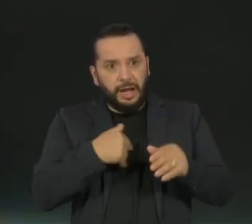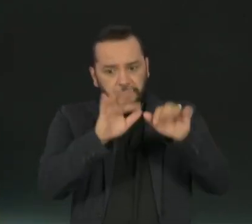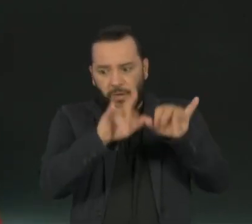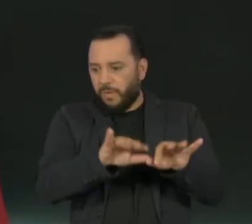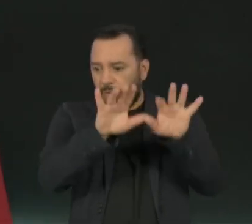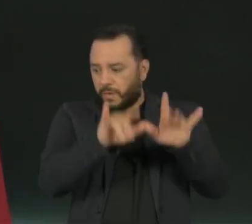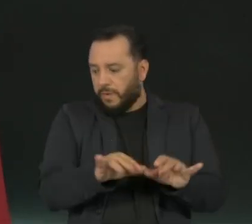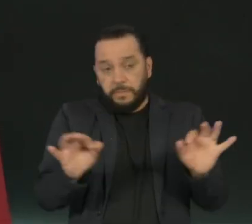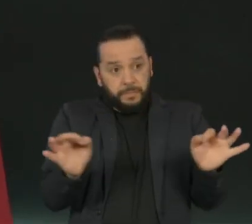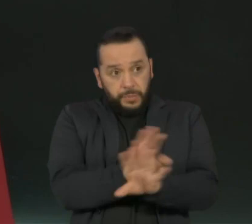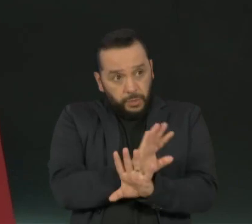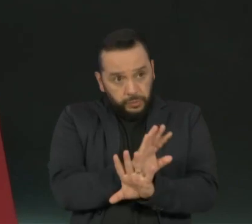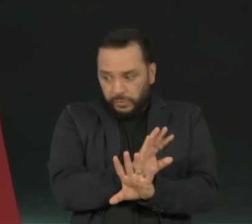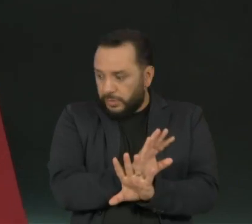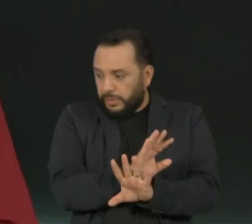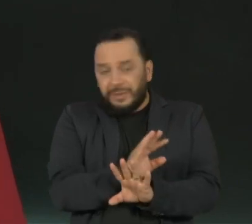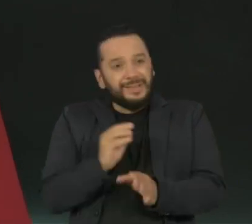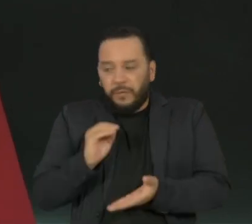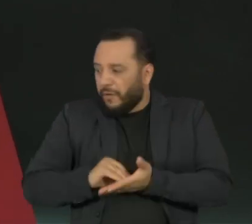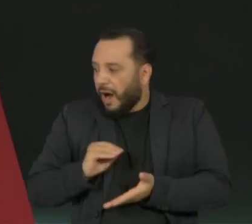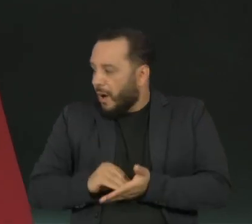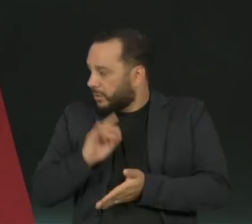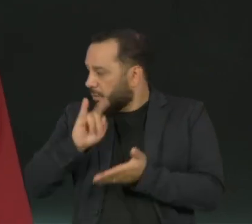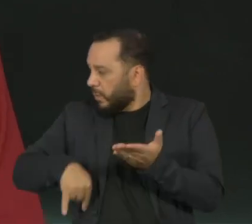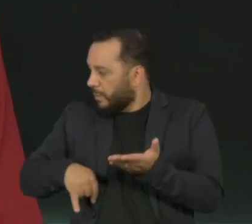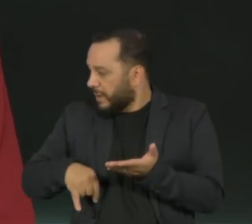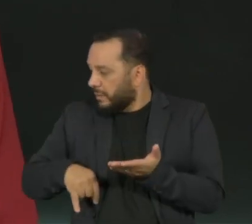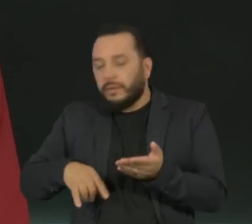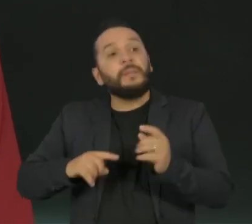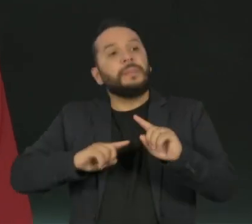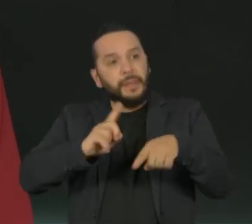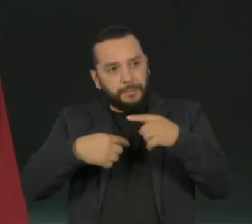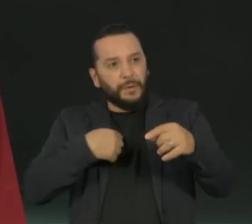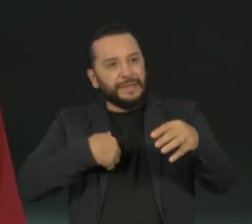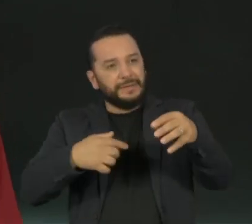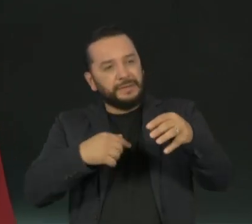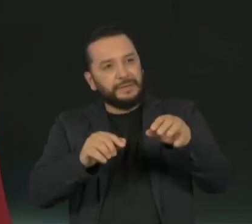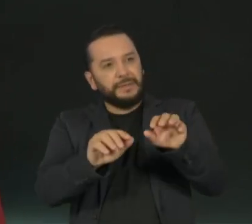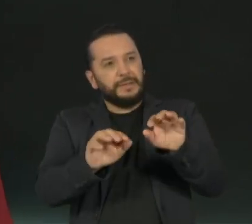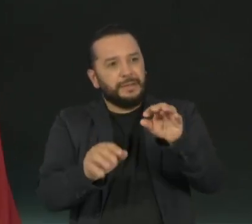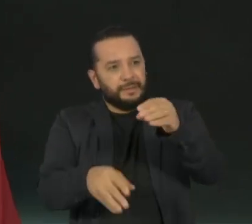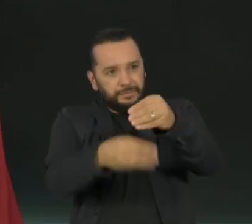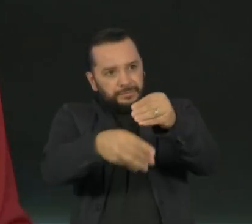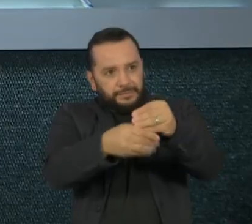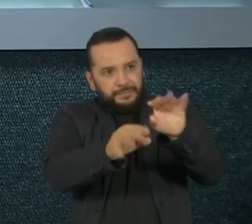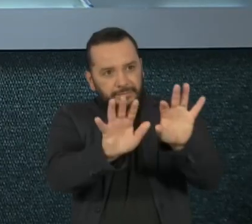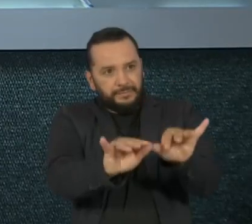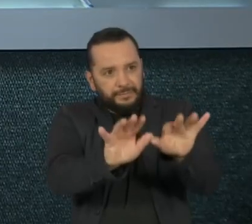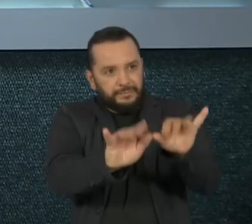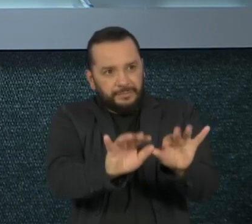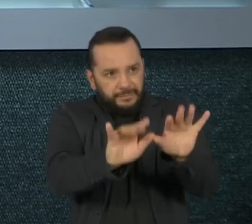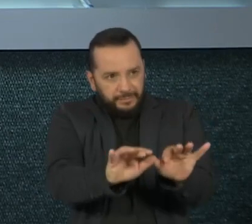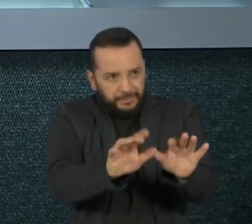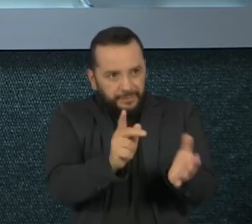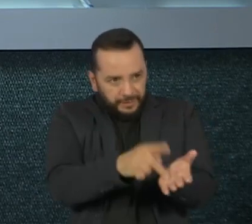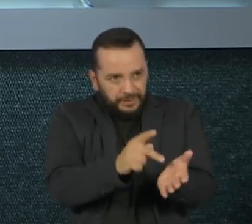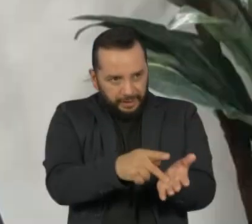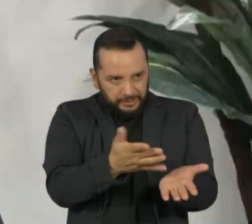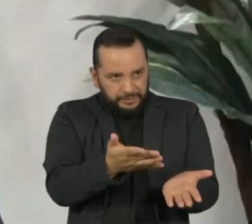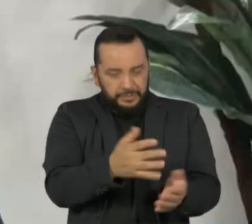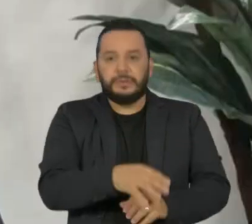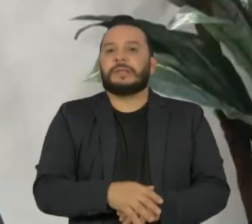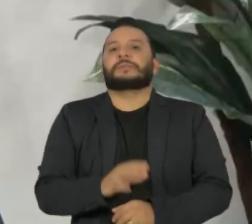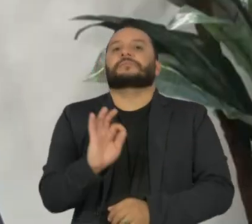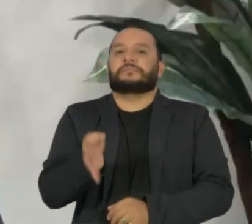documentos em mãos e, se for o caso, fazer alguma correção. Não deixar de entregar, né?